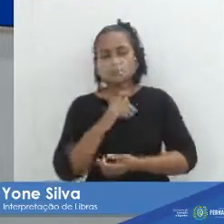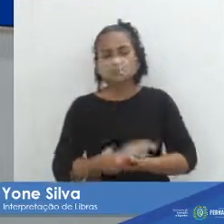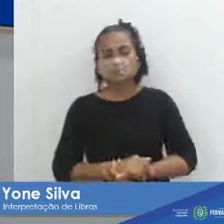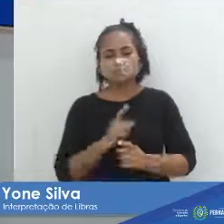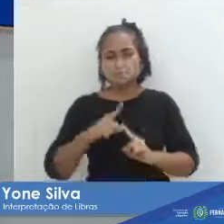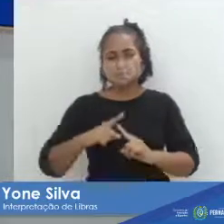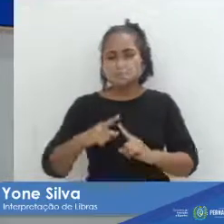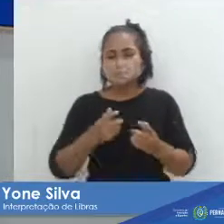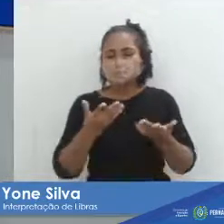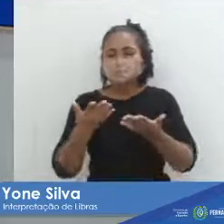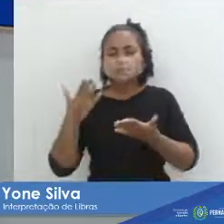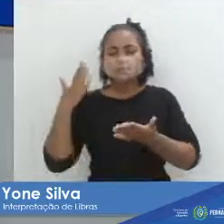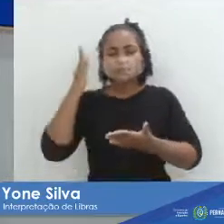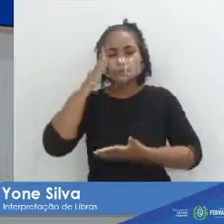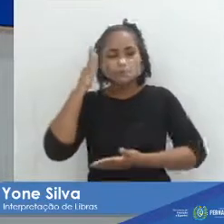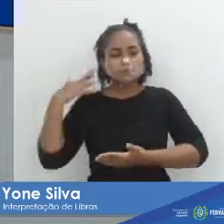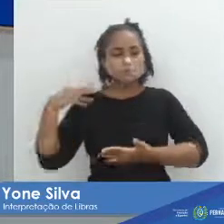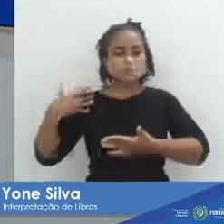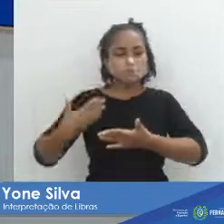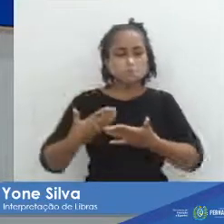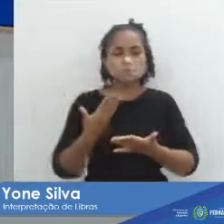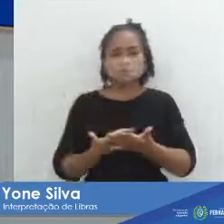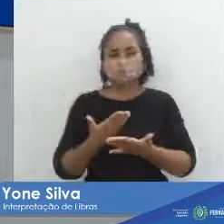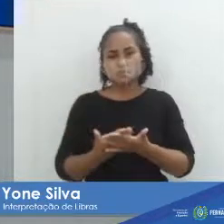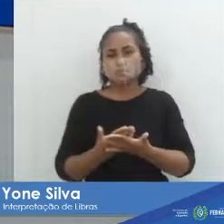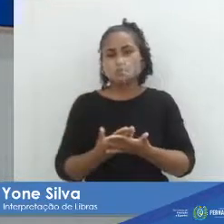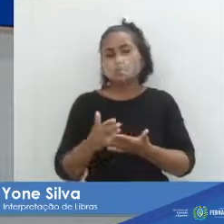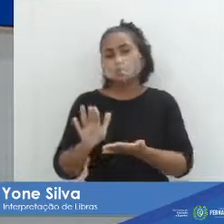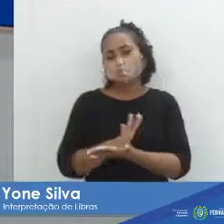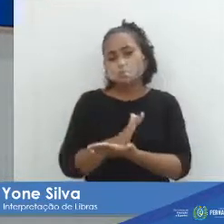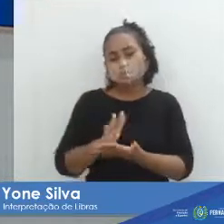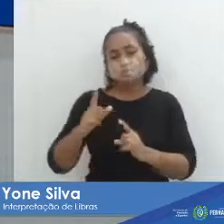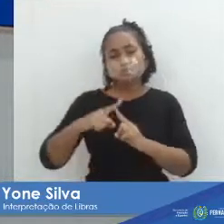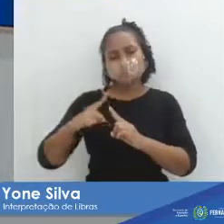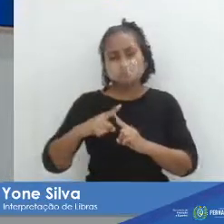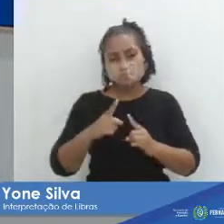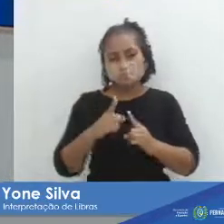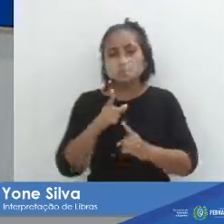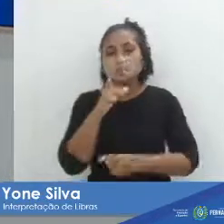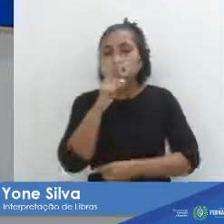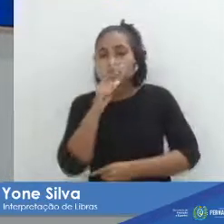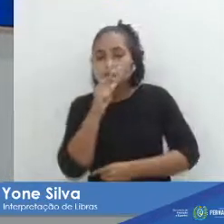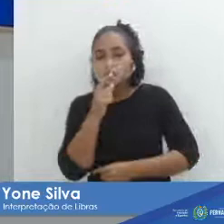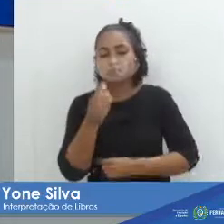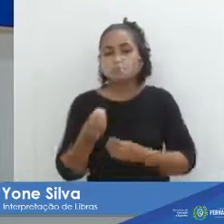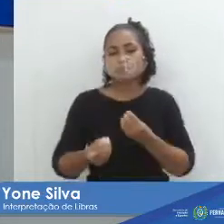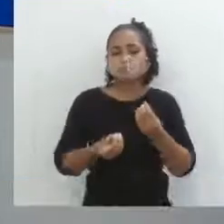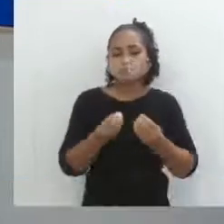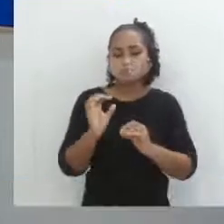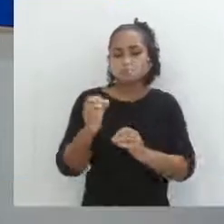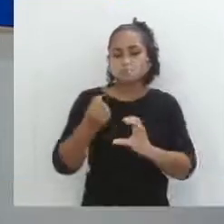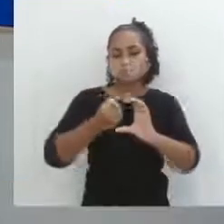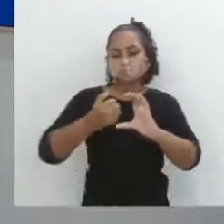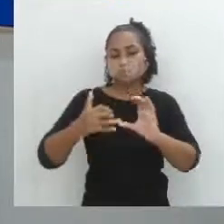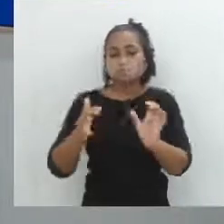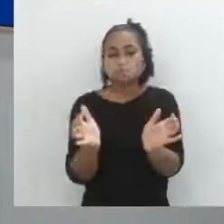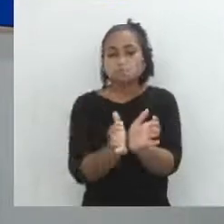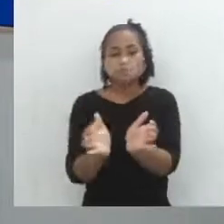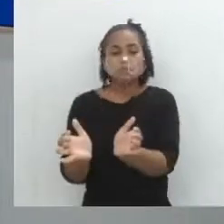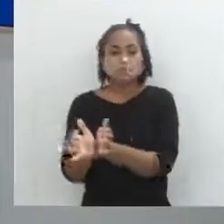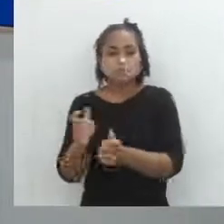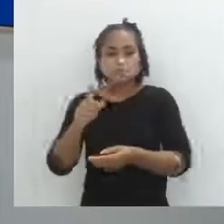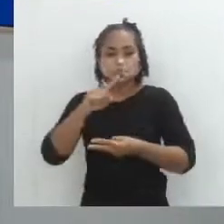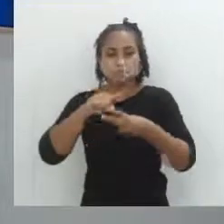A gente vai ver no decorrer da aula alguns tipos que encontramos de água, como elas são classificadas de duas